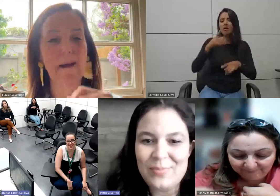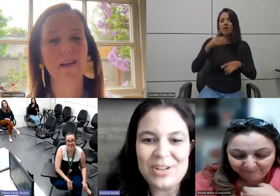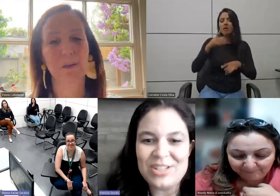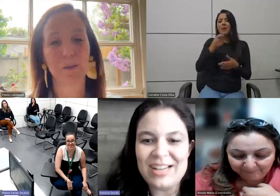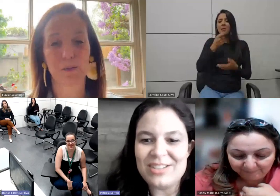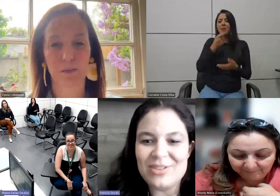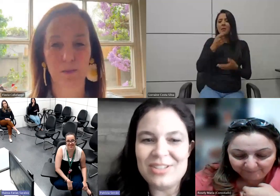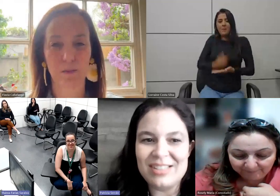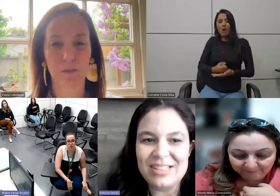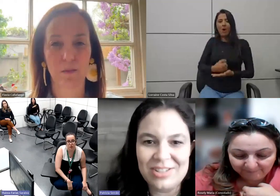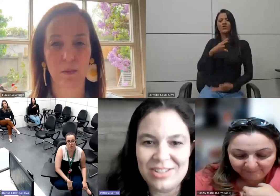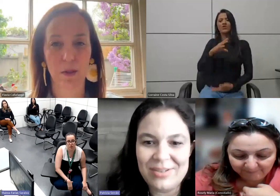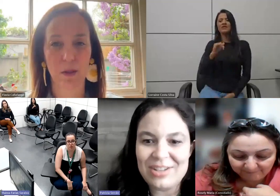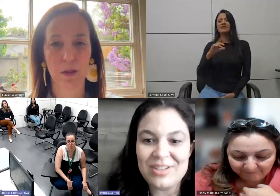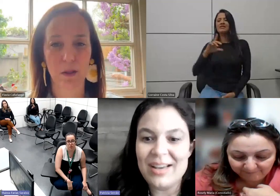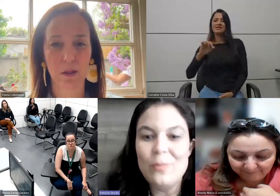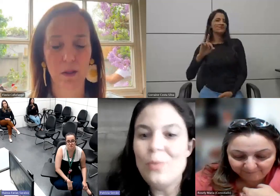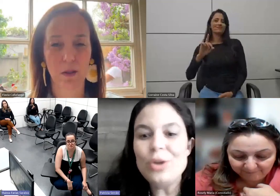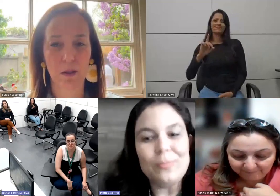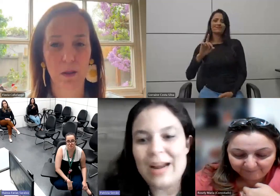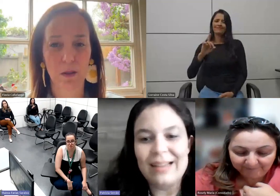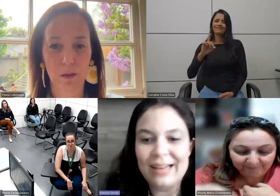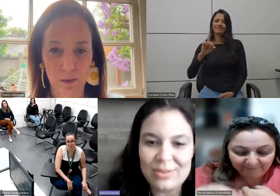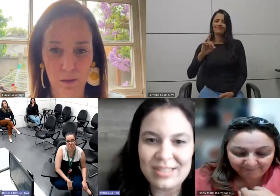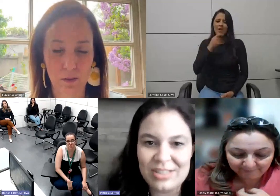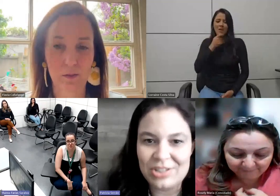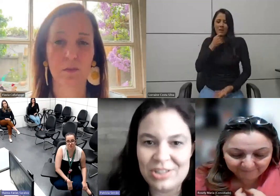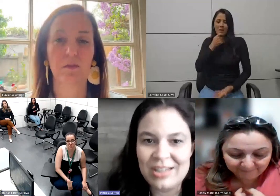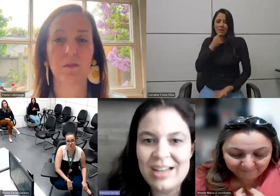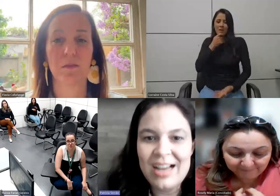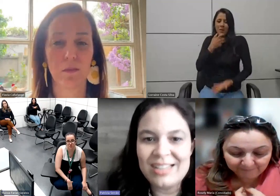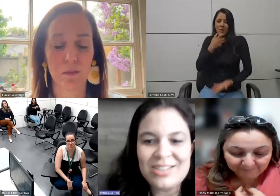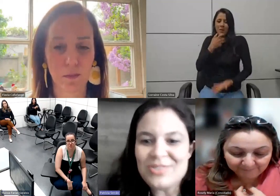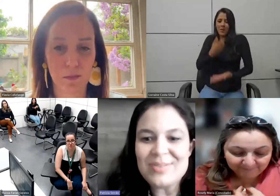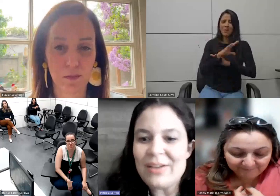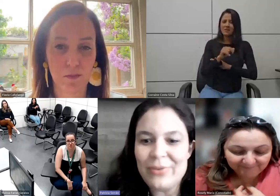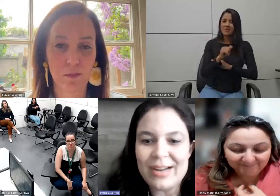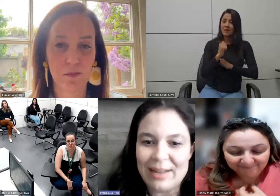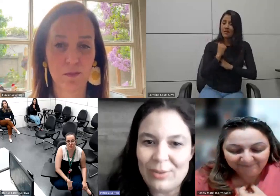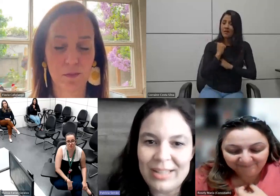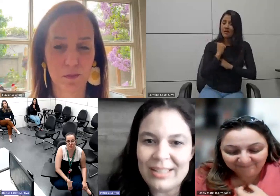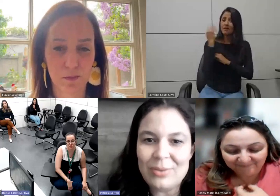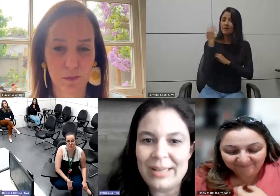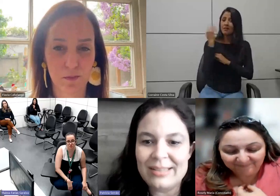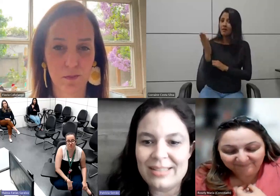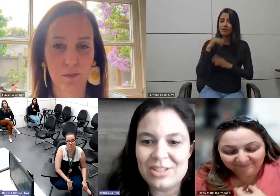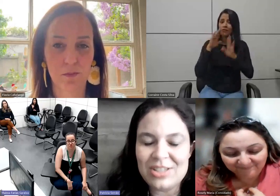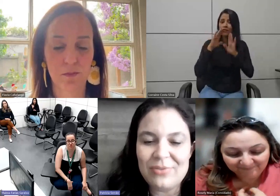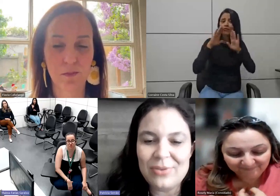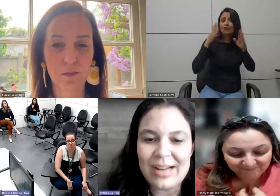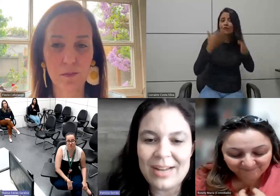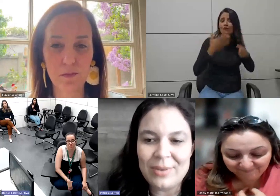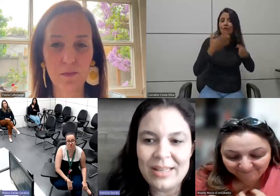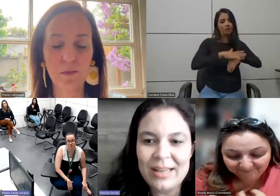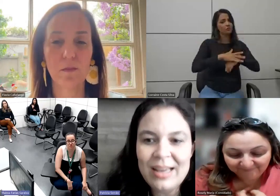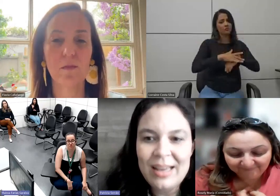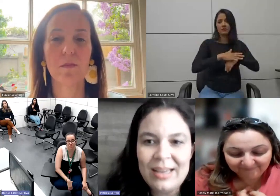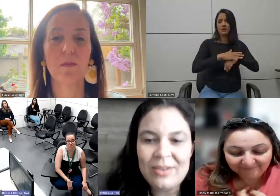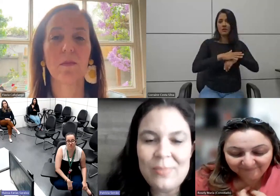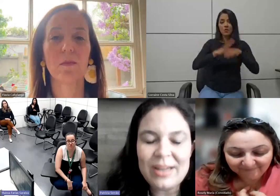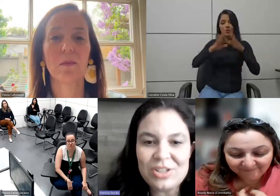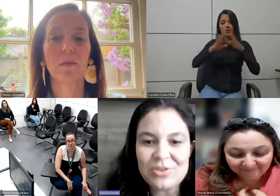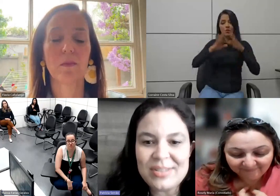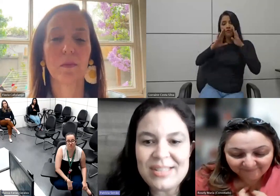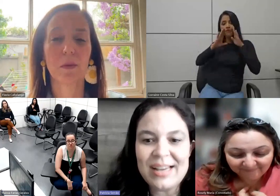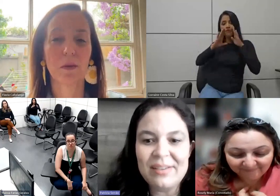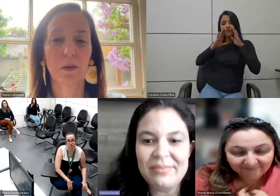acho que é um podcast só de Cid eu acho que é muito para além do Cid a gente não está focado aí na doença a gente está focado aí